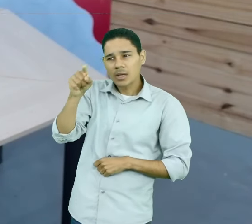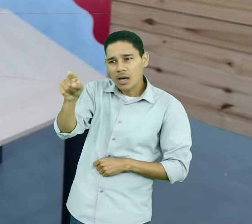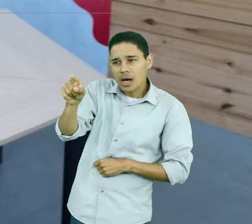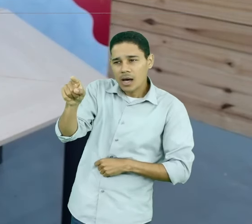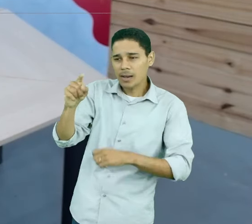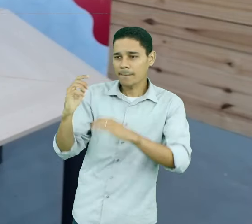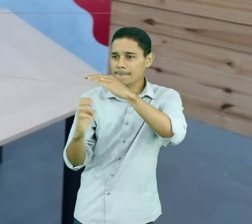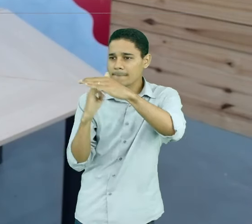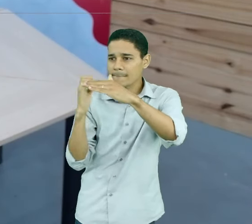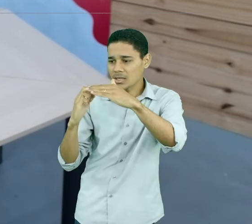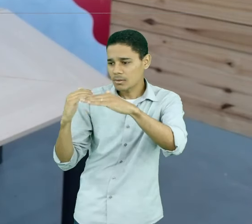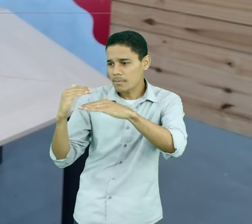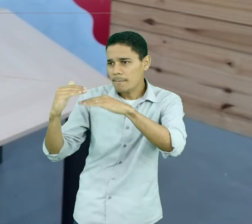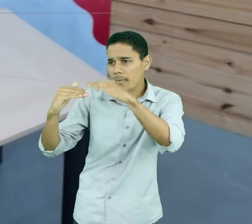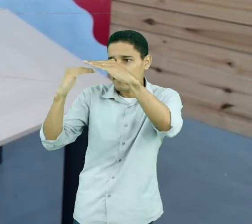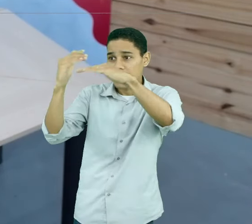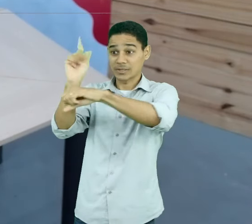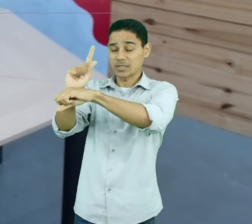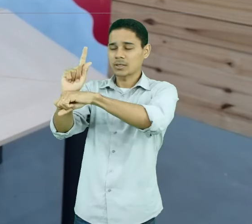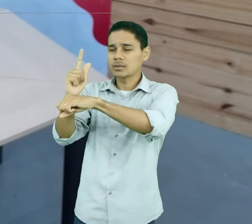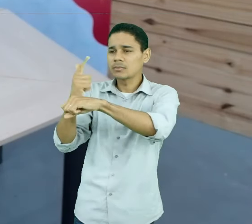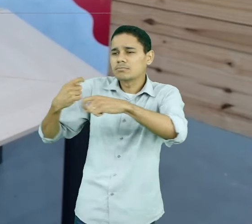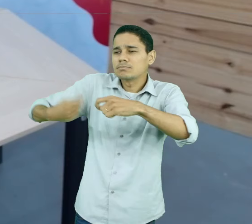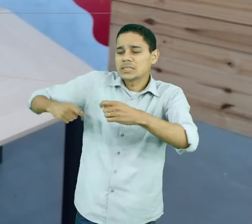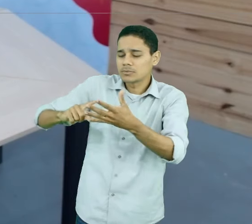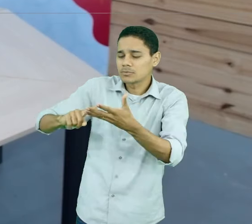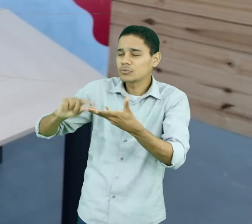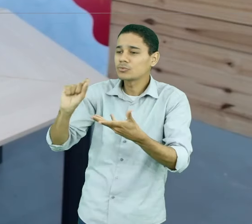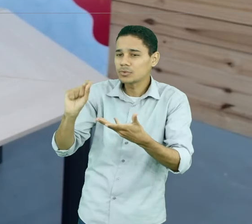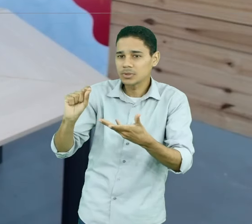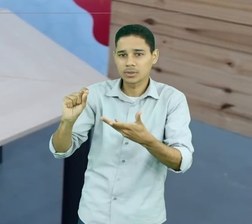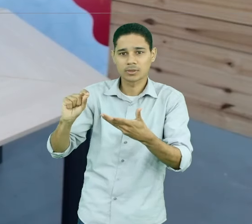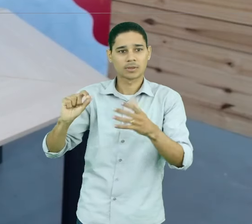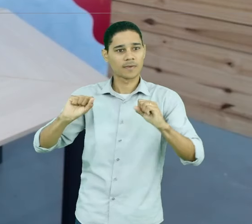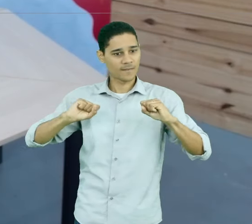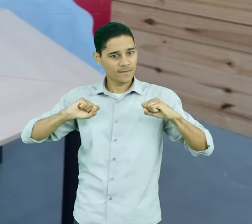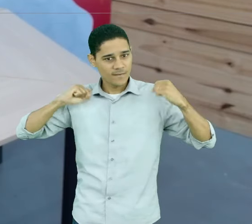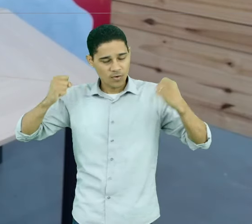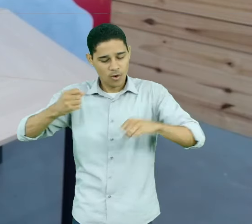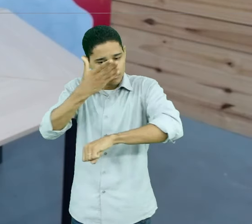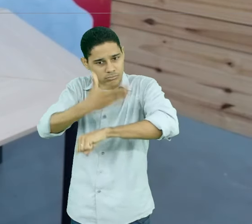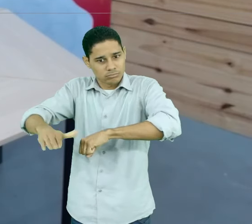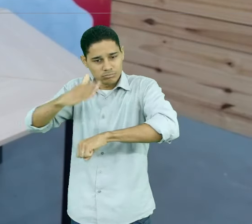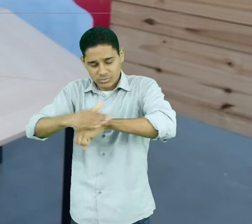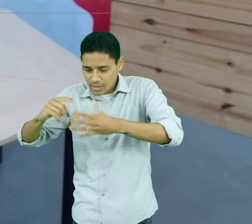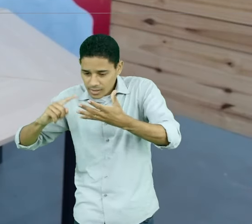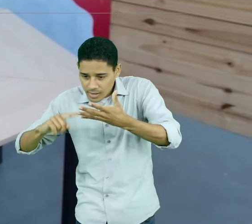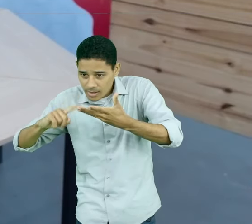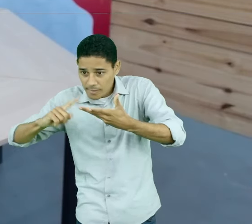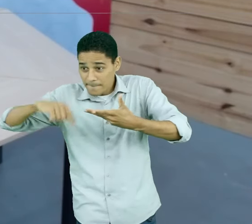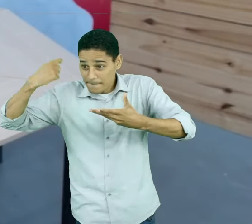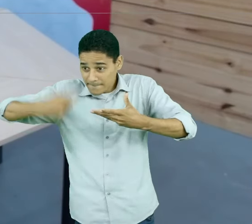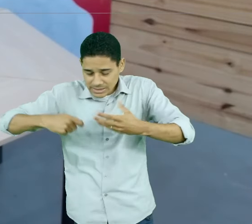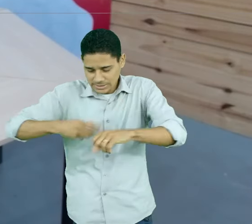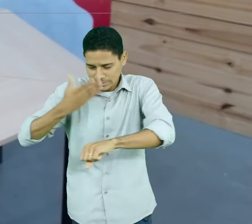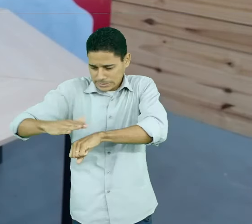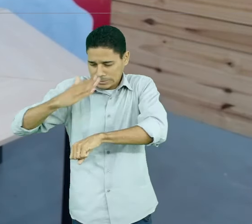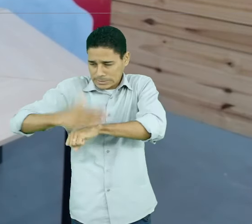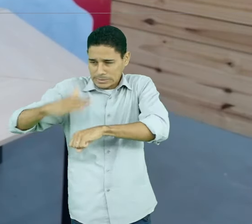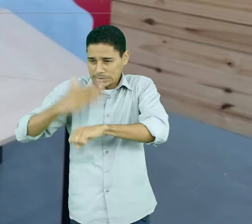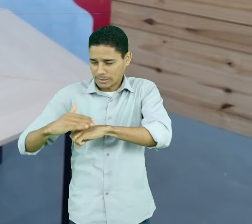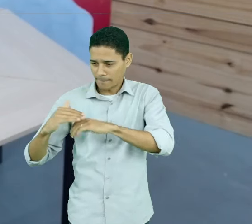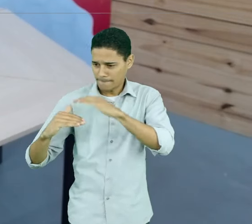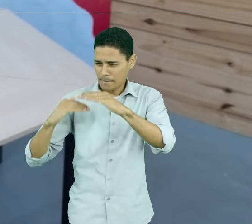para essa posição e vai trabalhar as competências necessárias para chegar a essa